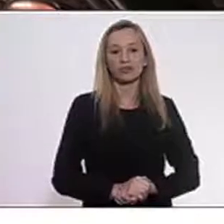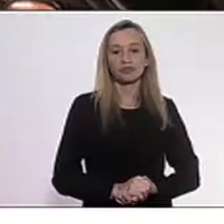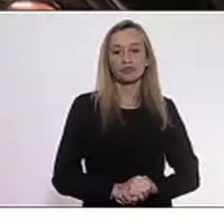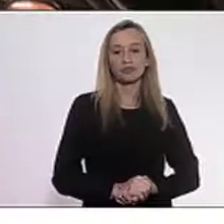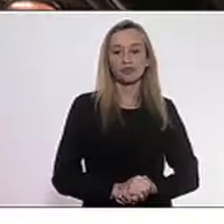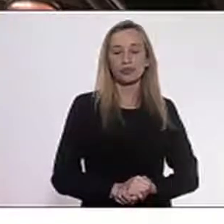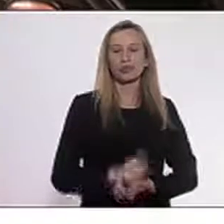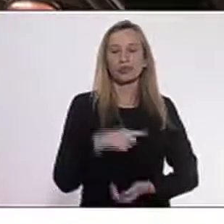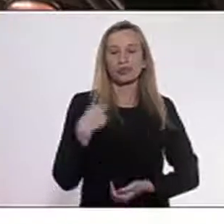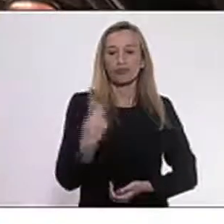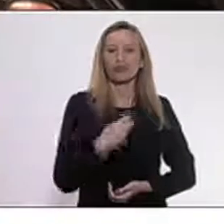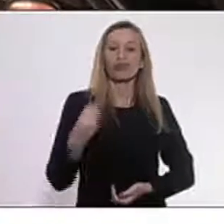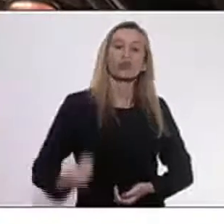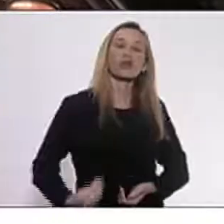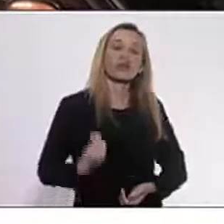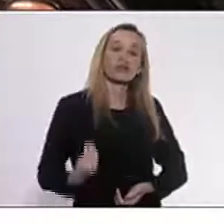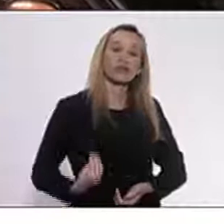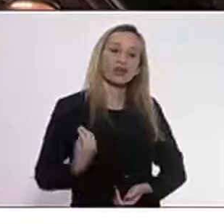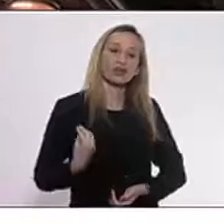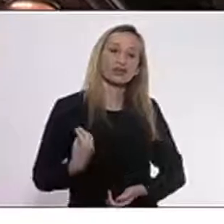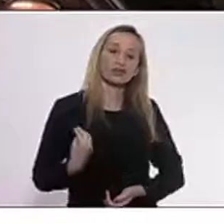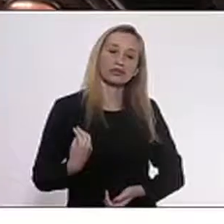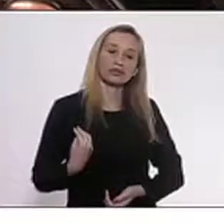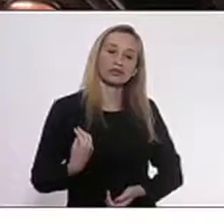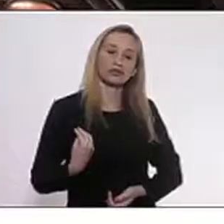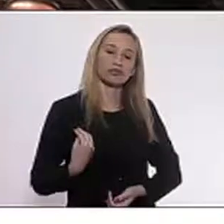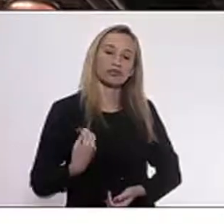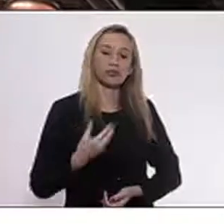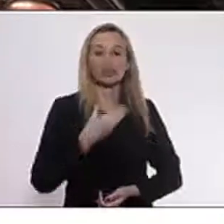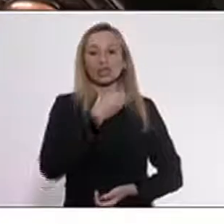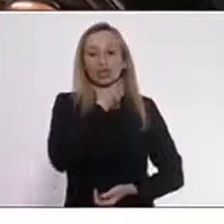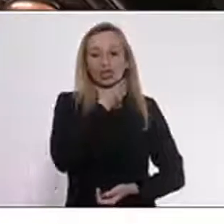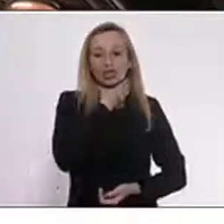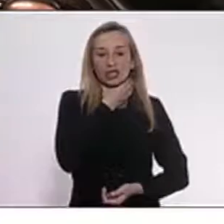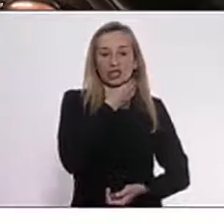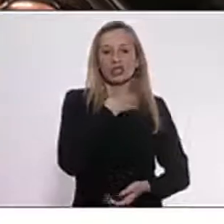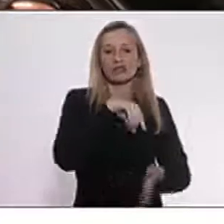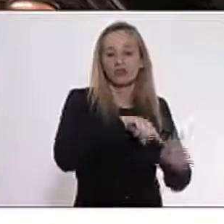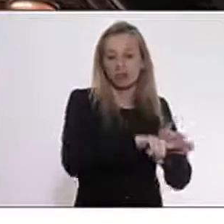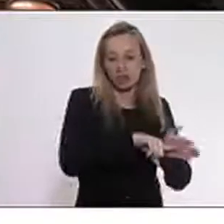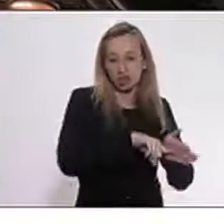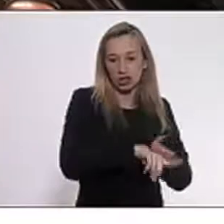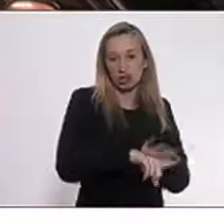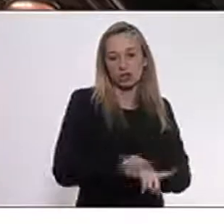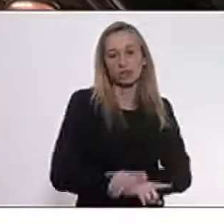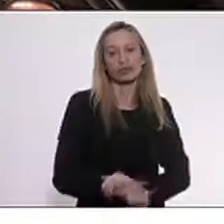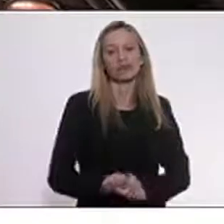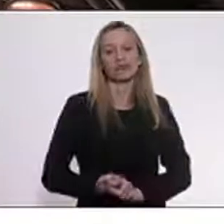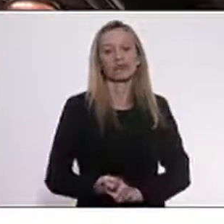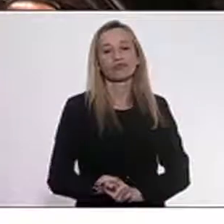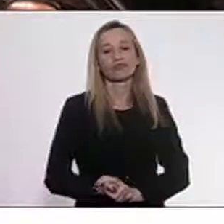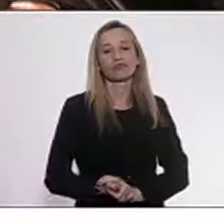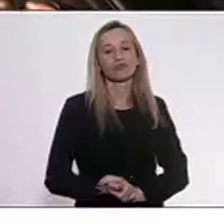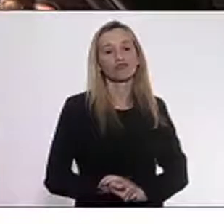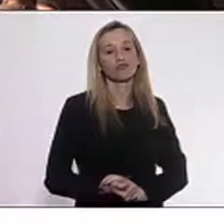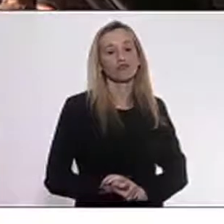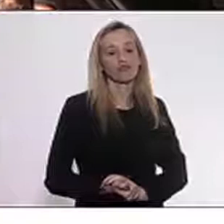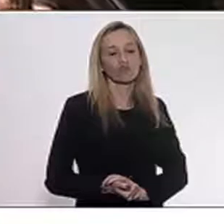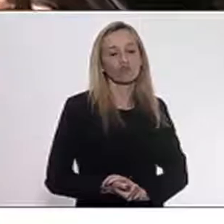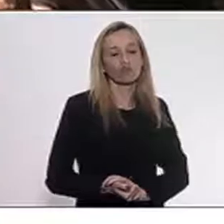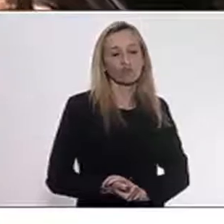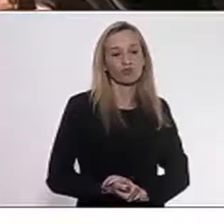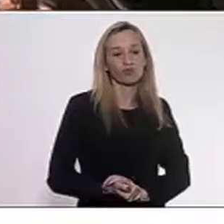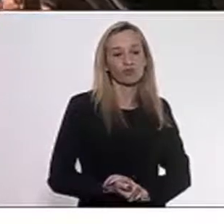estamos vivendo uma crise fiscal sem precedentes